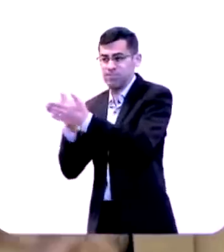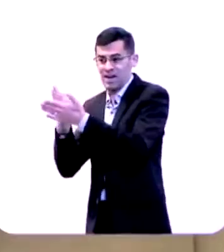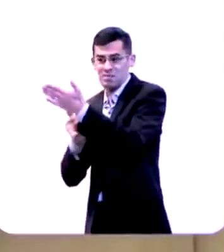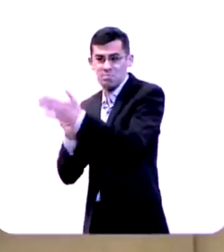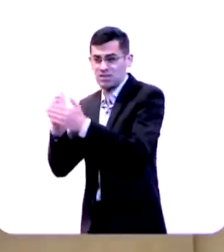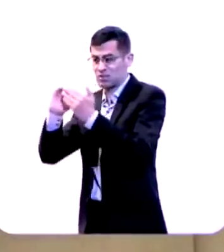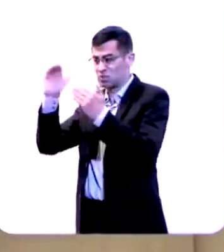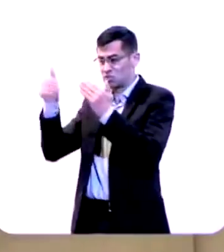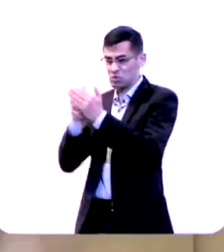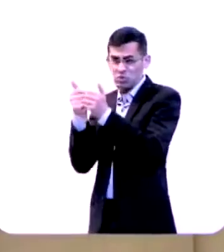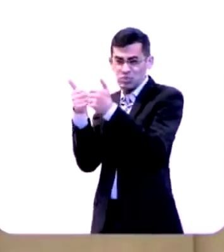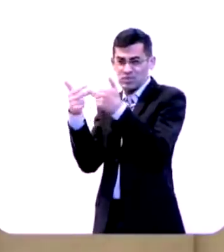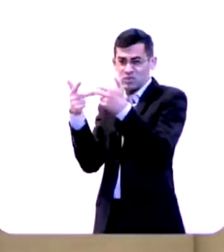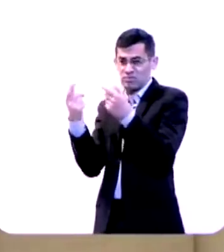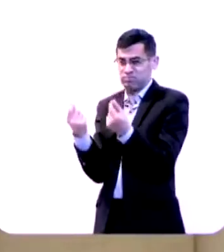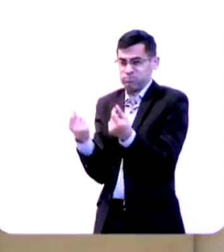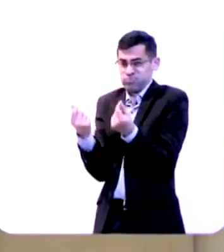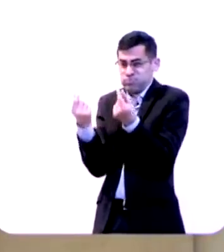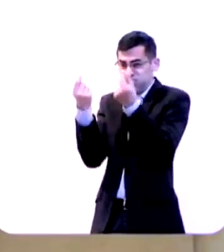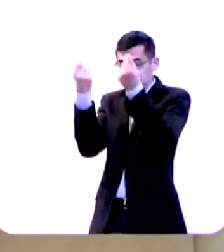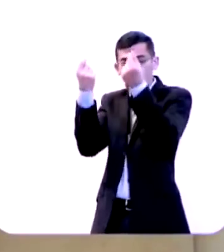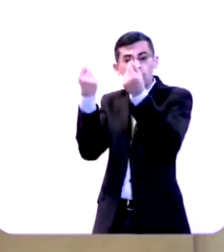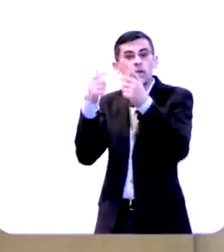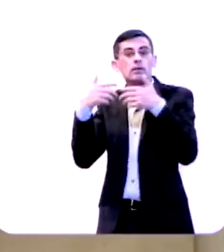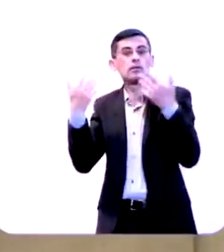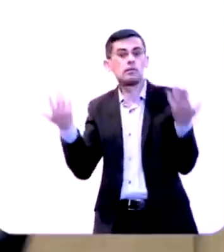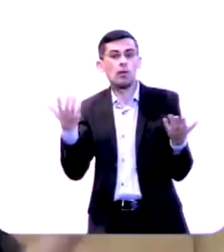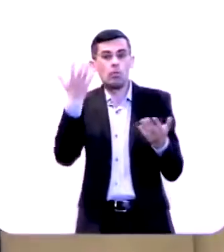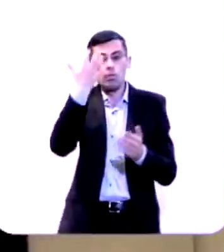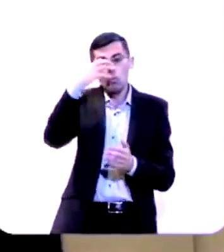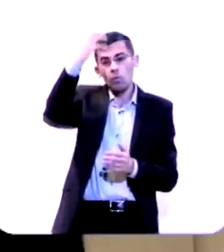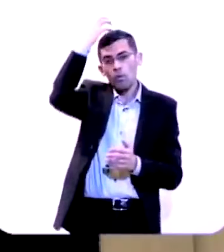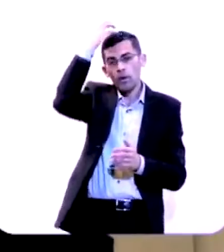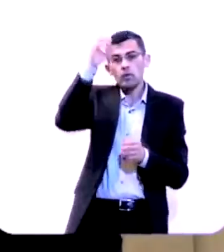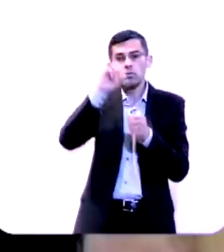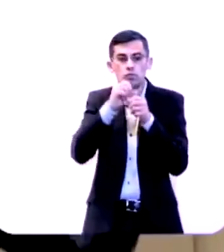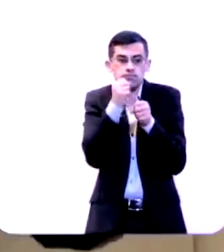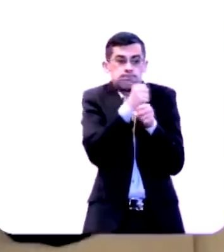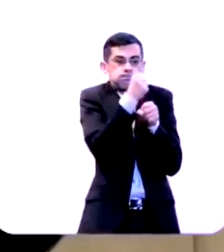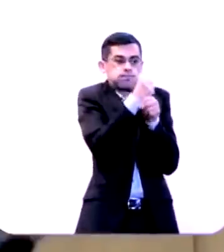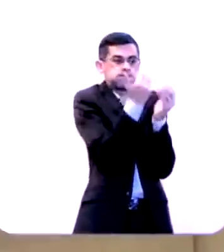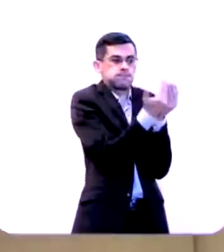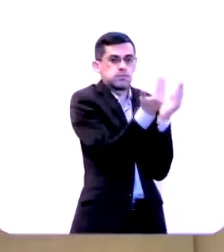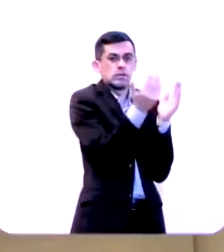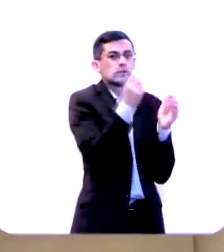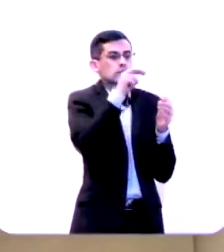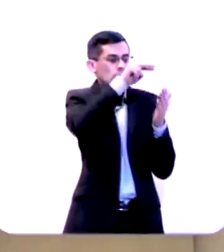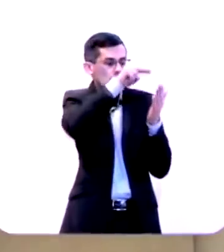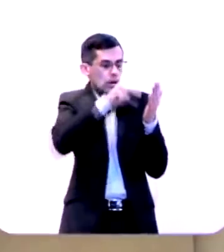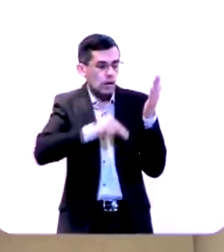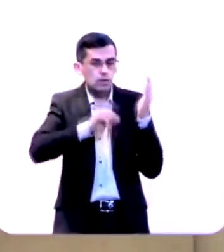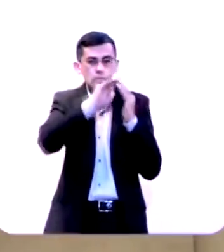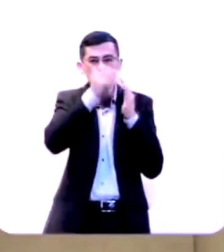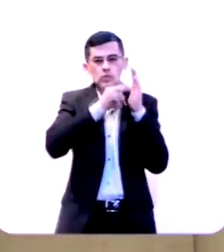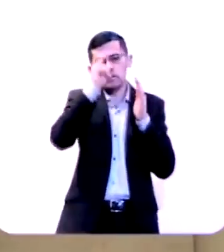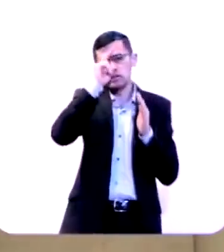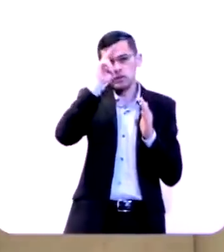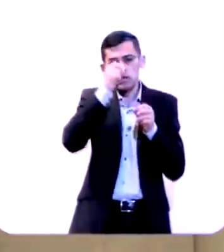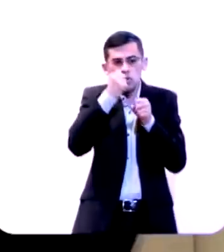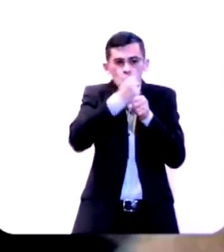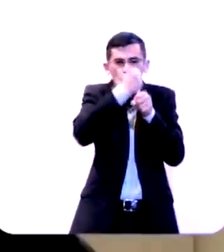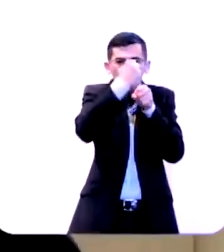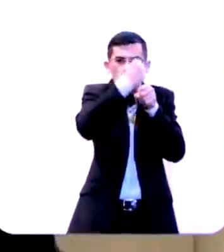de toda aquela fortuna ele então fortificou a cidade se você ler a história você vai ver que ele